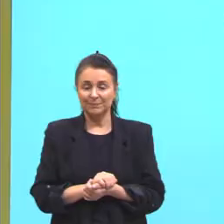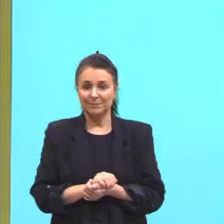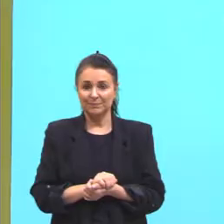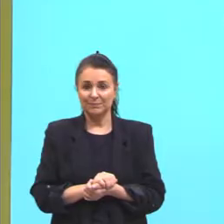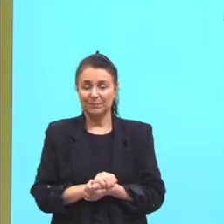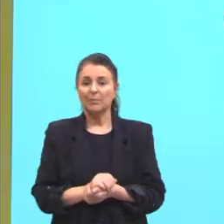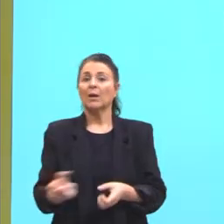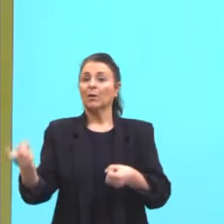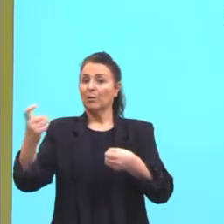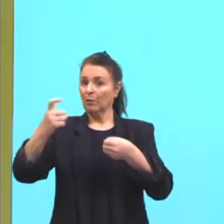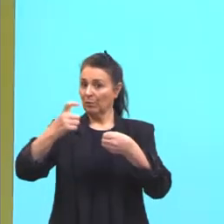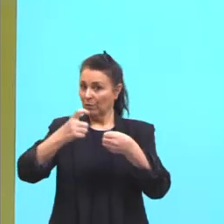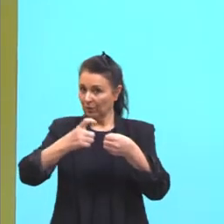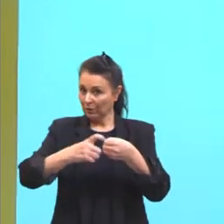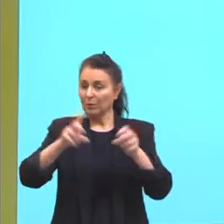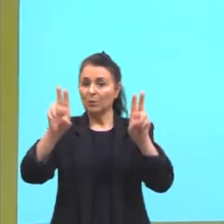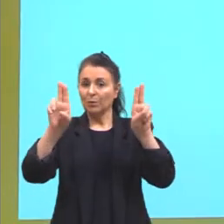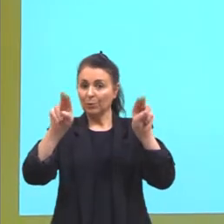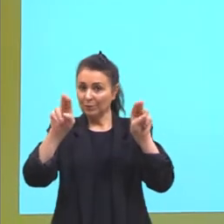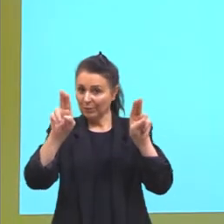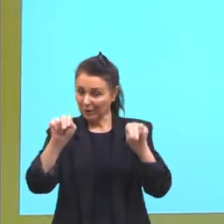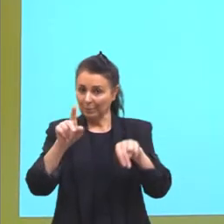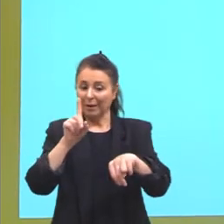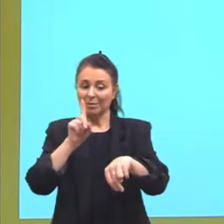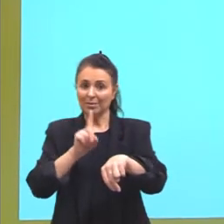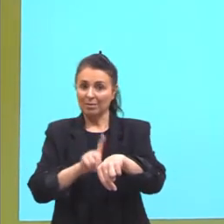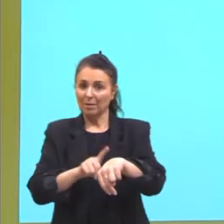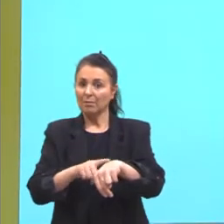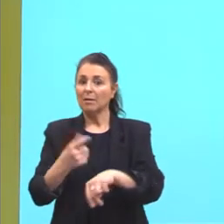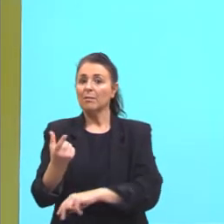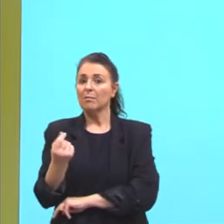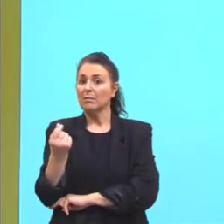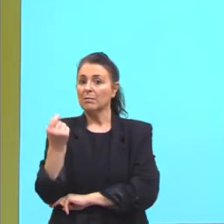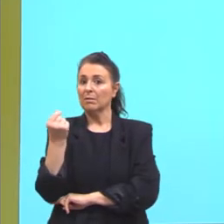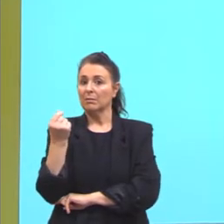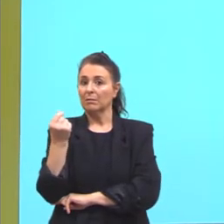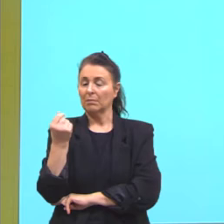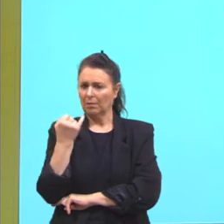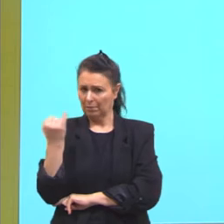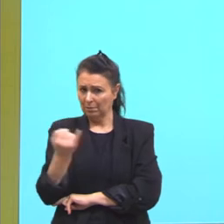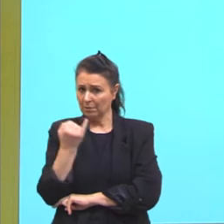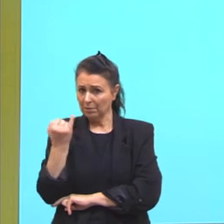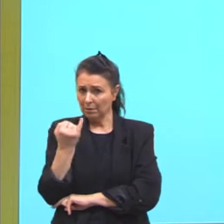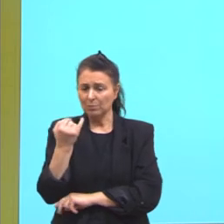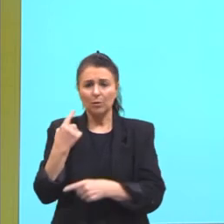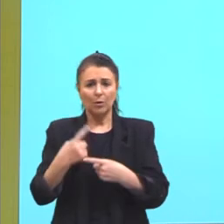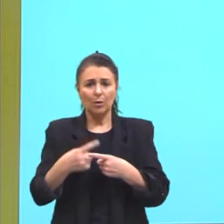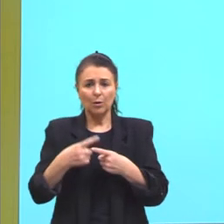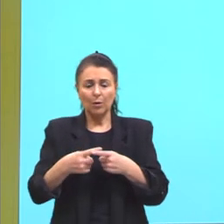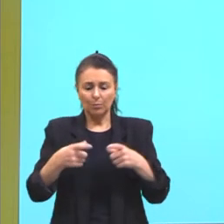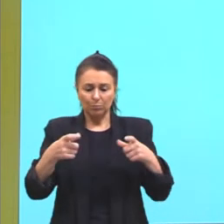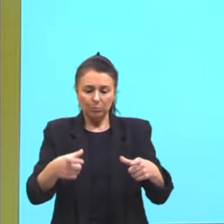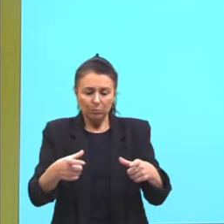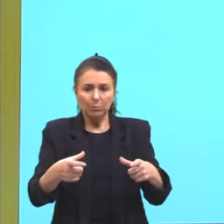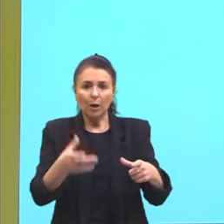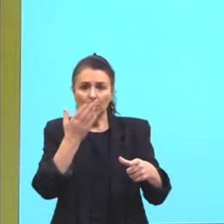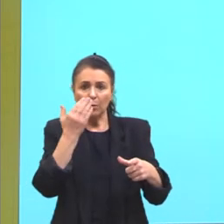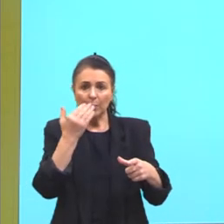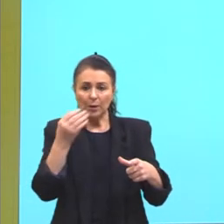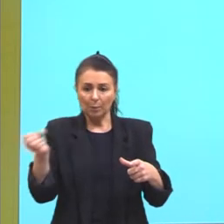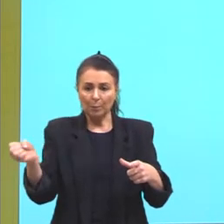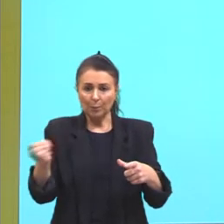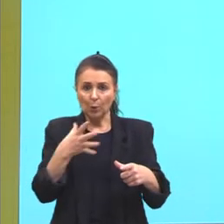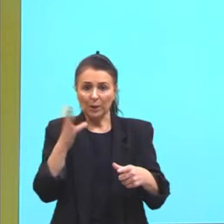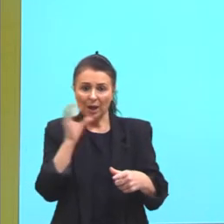Então, voltando para o nosso tempo e dinheiro, que é super importante, né gente? Porque o cozimento já responde ao decorrer da